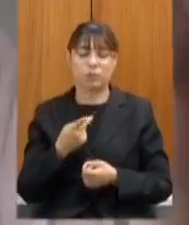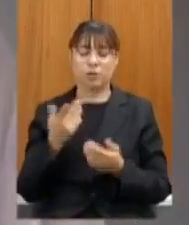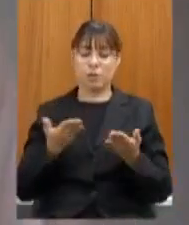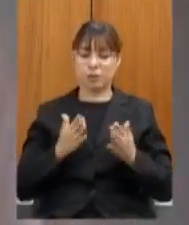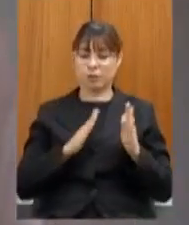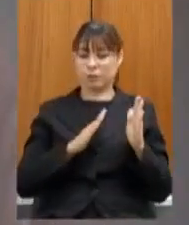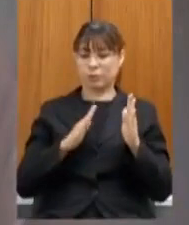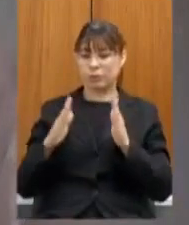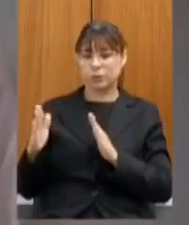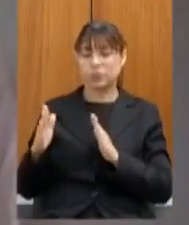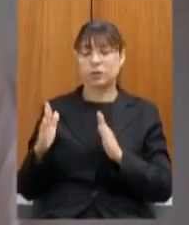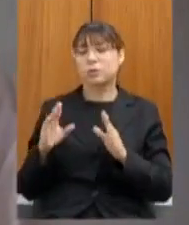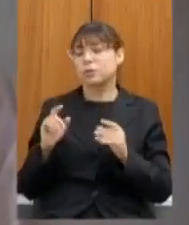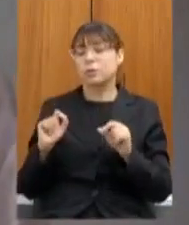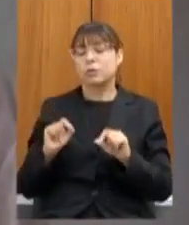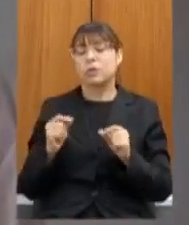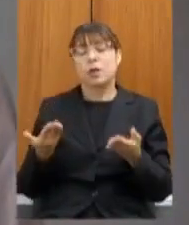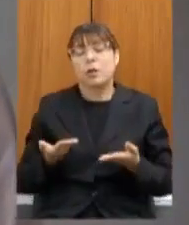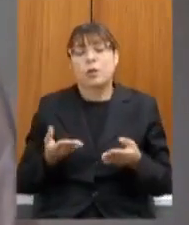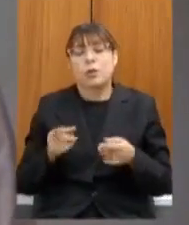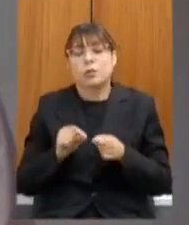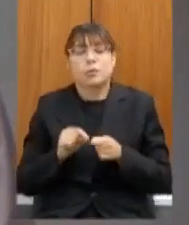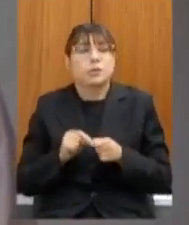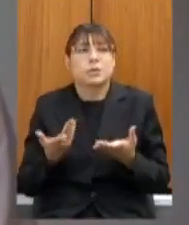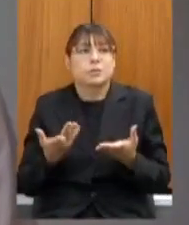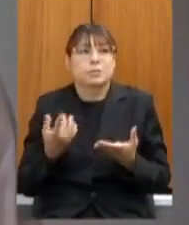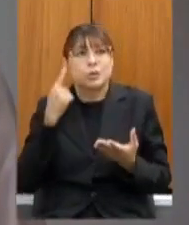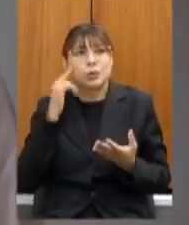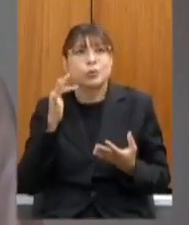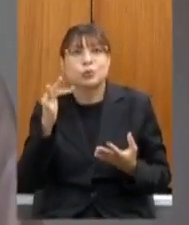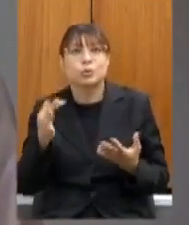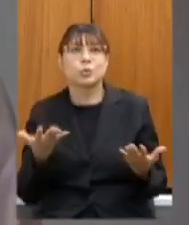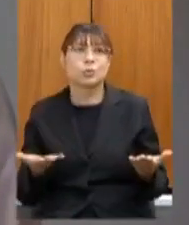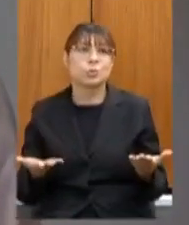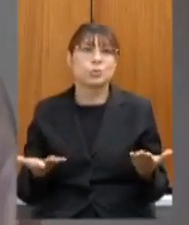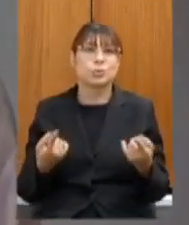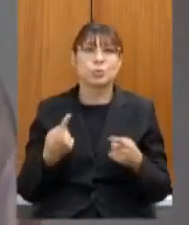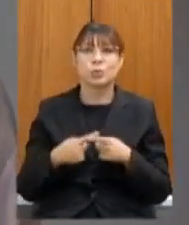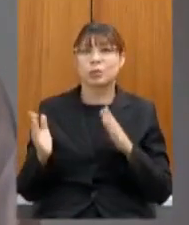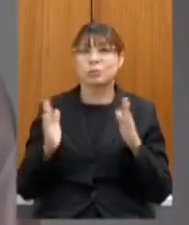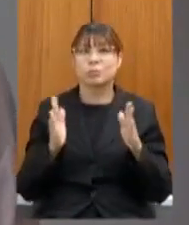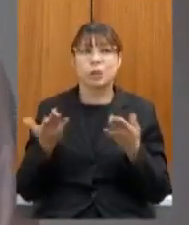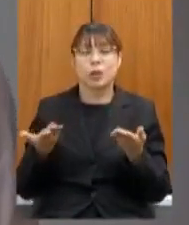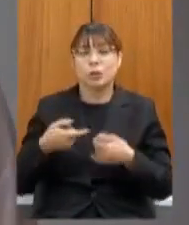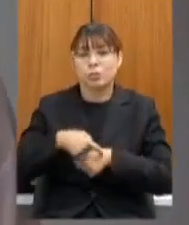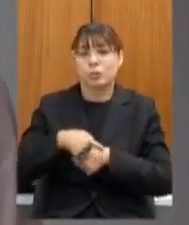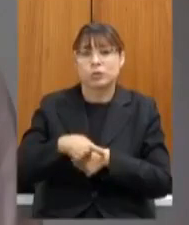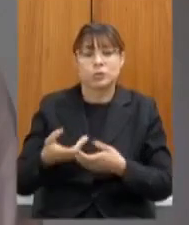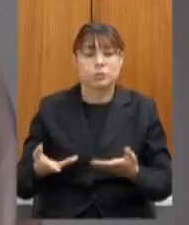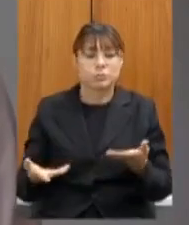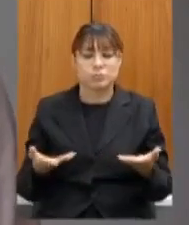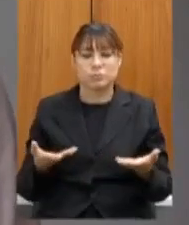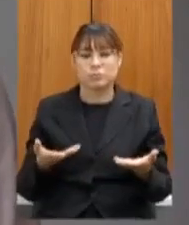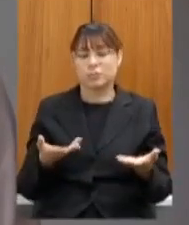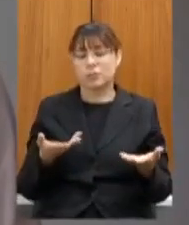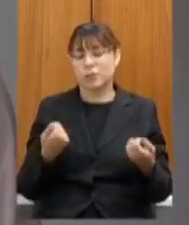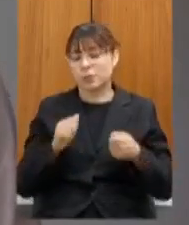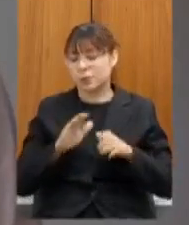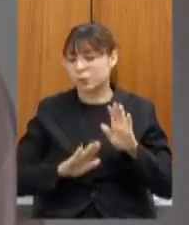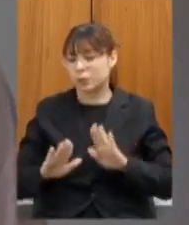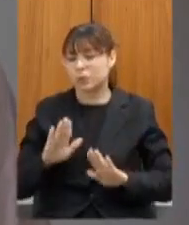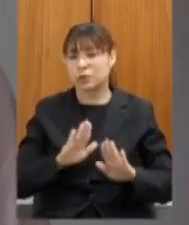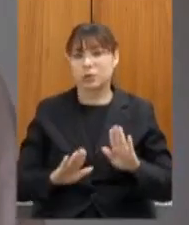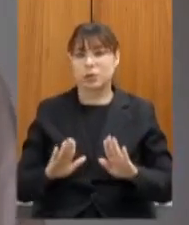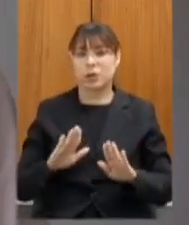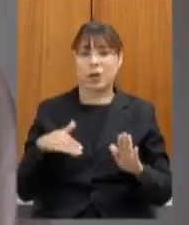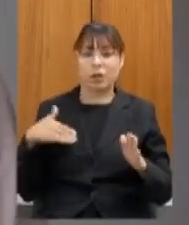do que se pretende agora para o futuro em relação a esse momento em que a gente ainda vai ter cuidadoso até a